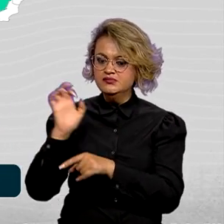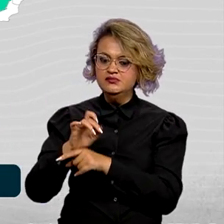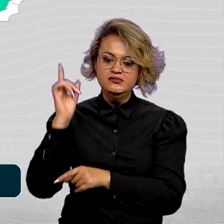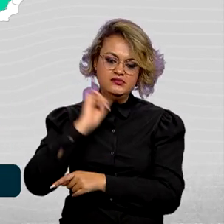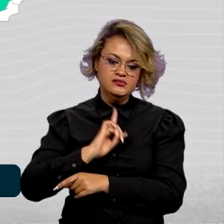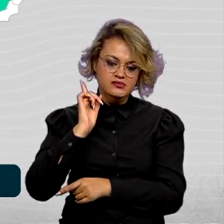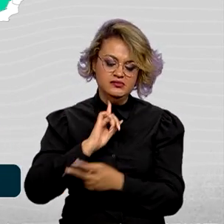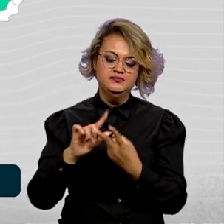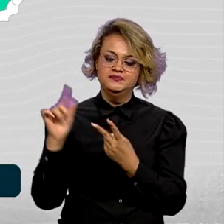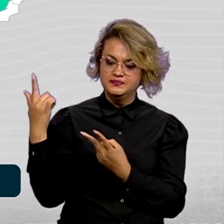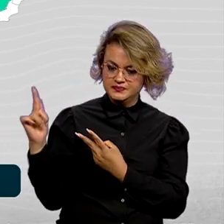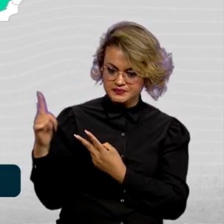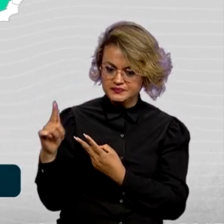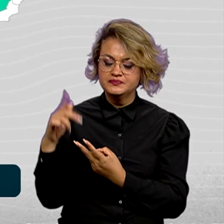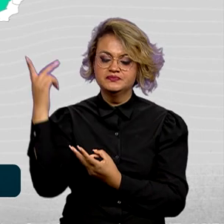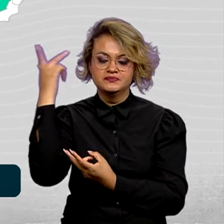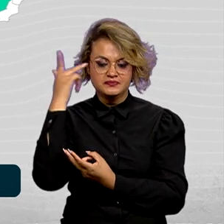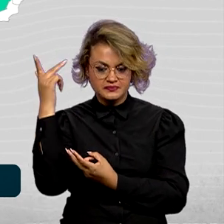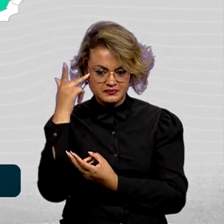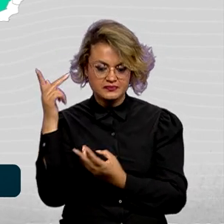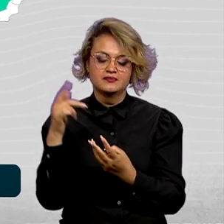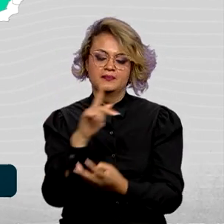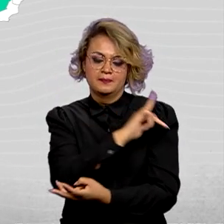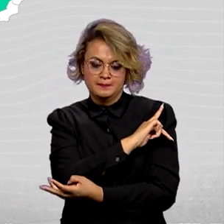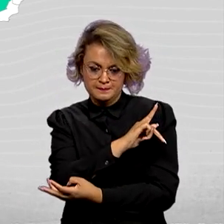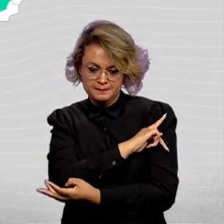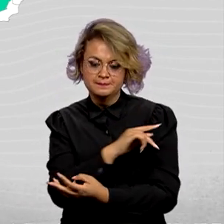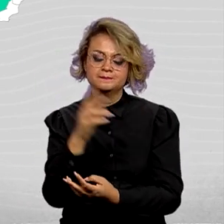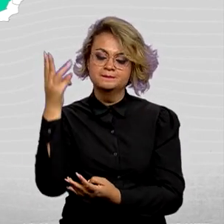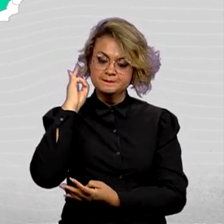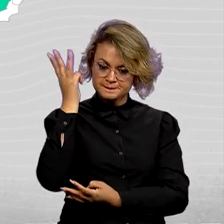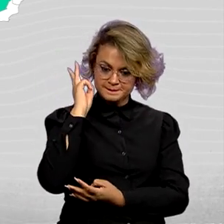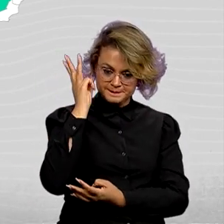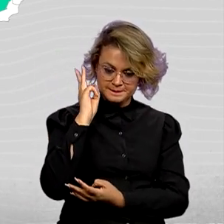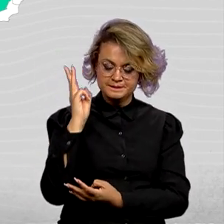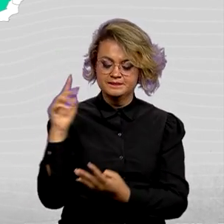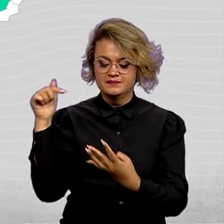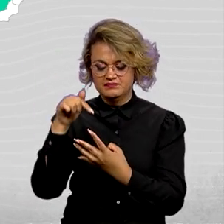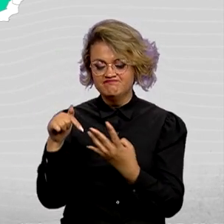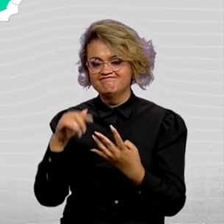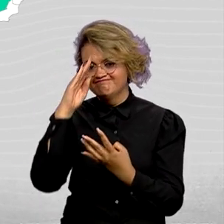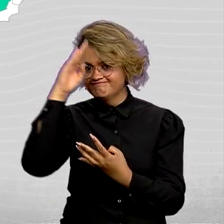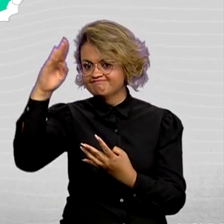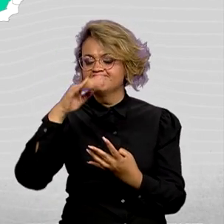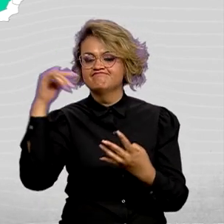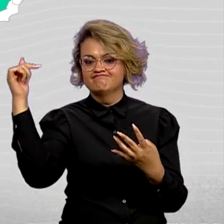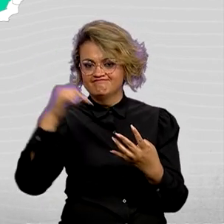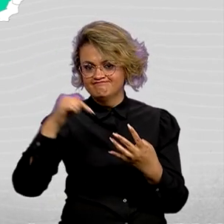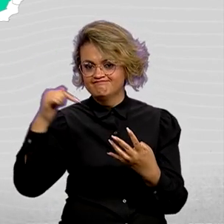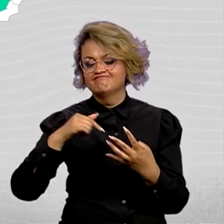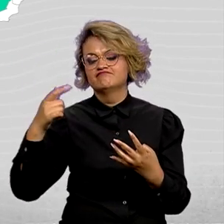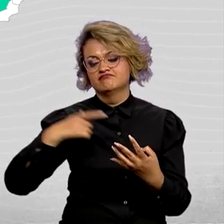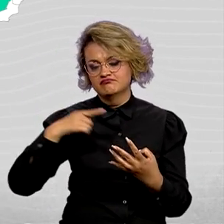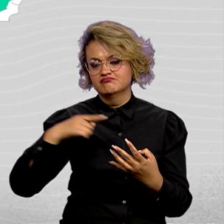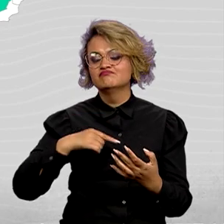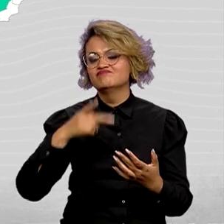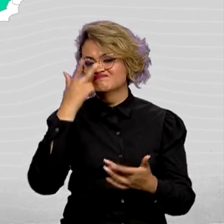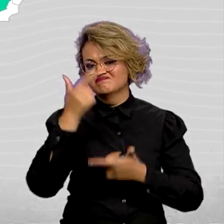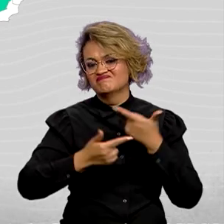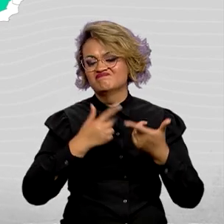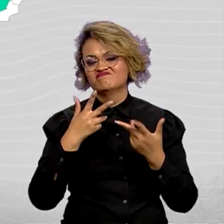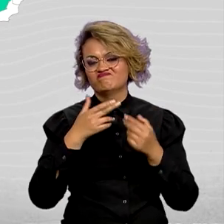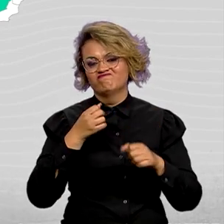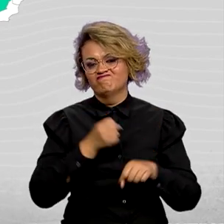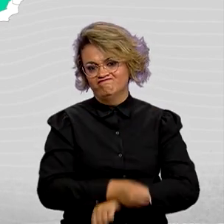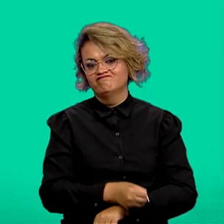Gerais, Goiás, São Paulo, Piauí e Maranhão lideram o ranking de estados com maior número de pessoas